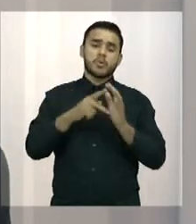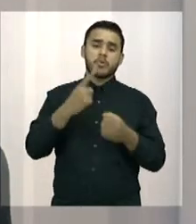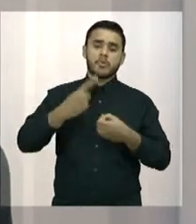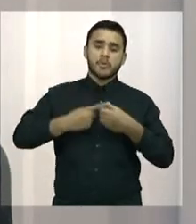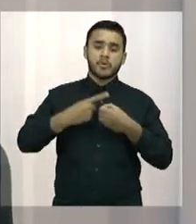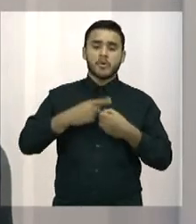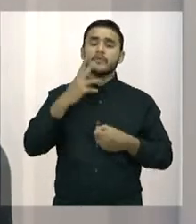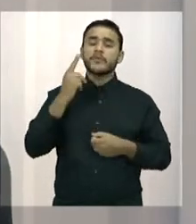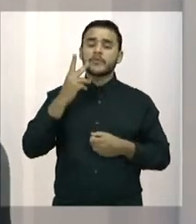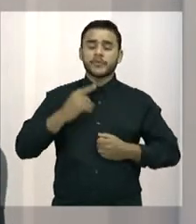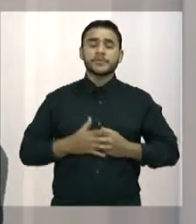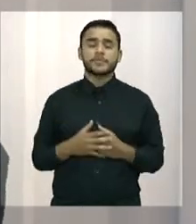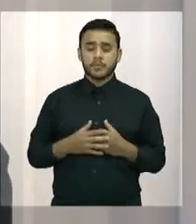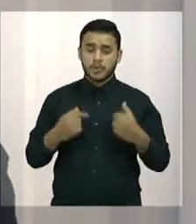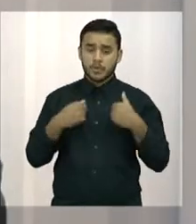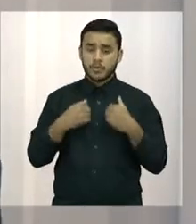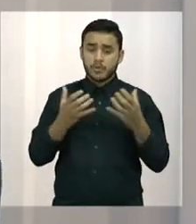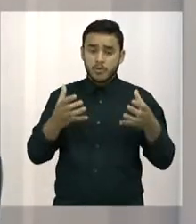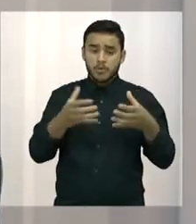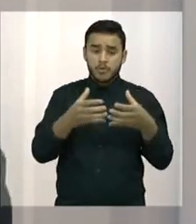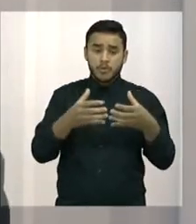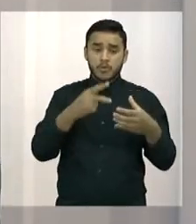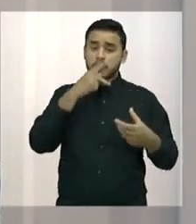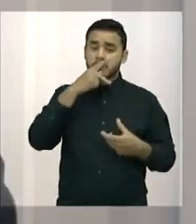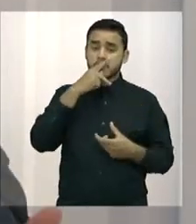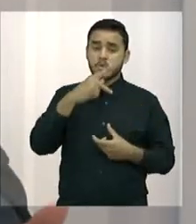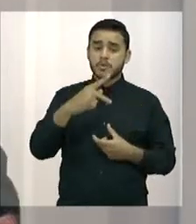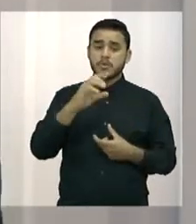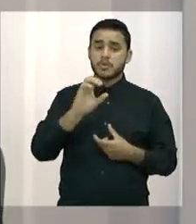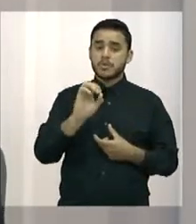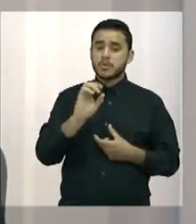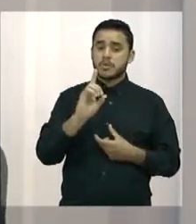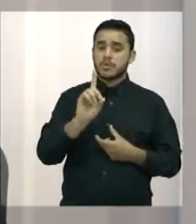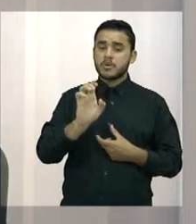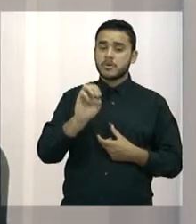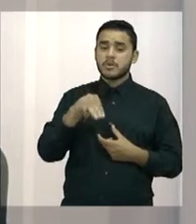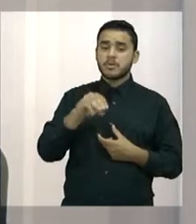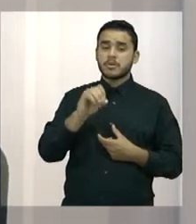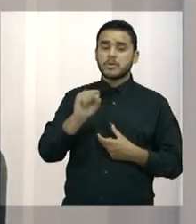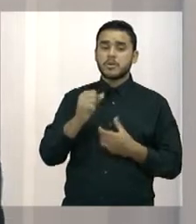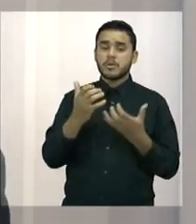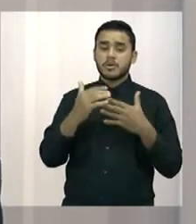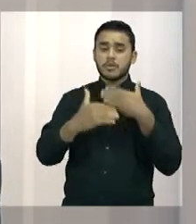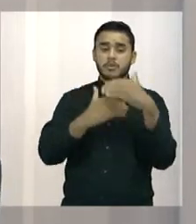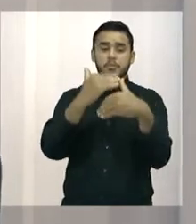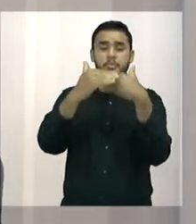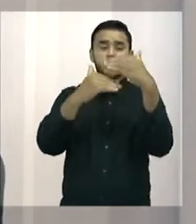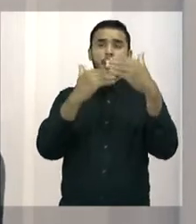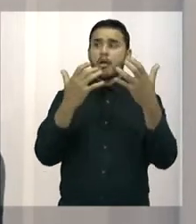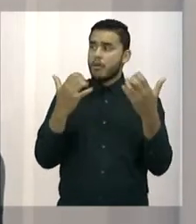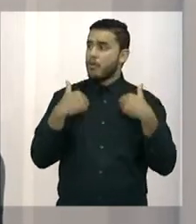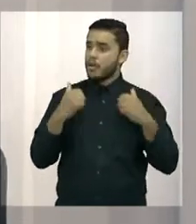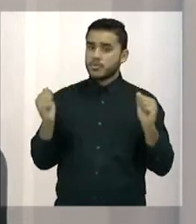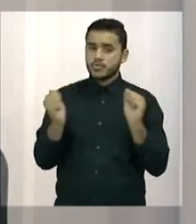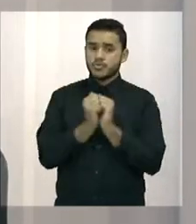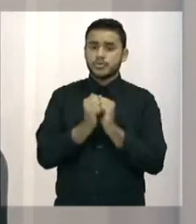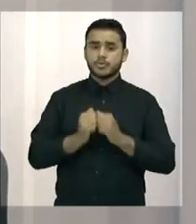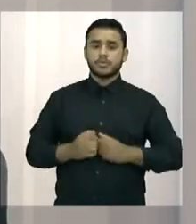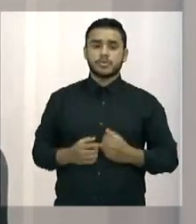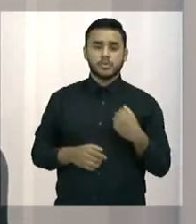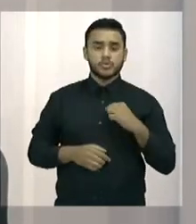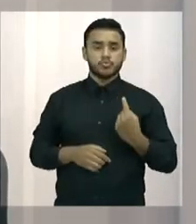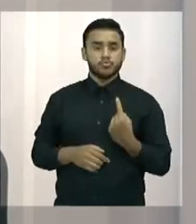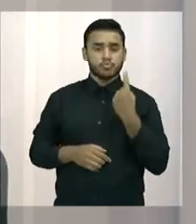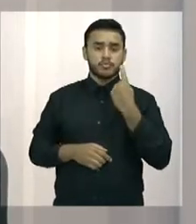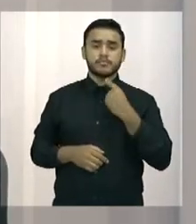Eu tenho interesse em permanecer no partido. Mas um partido desestruturado, direitinho, que a gente possa crescer juntos. Mas, um andorinha só